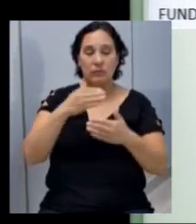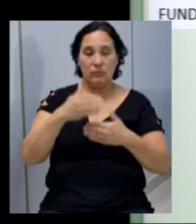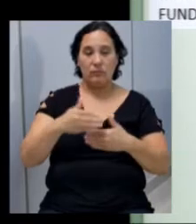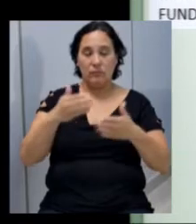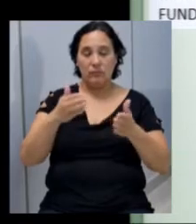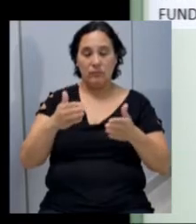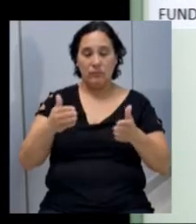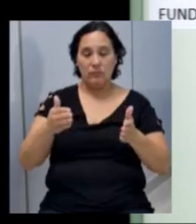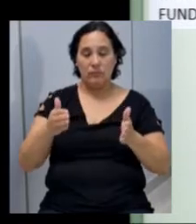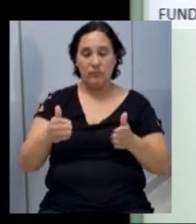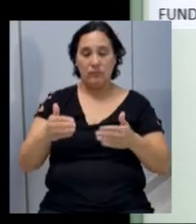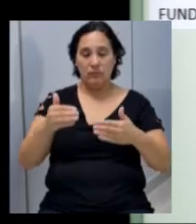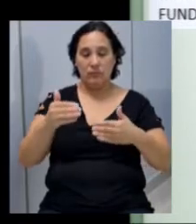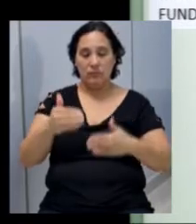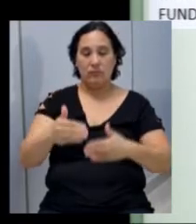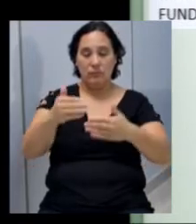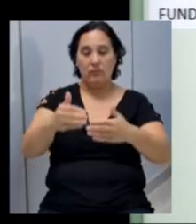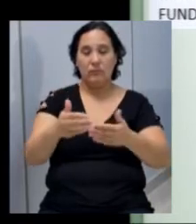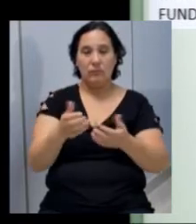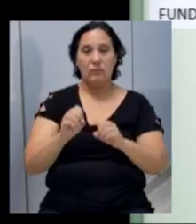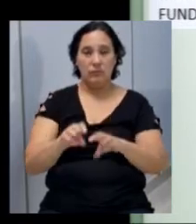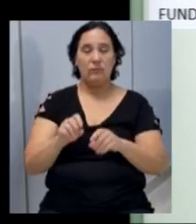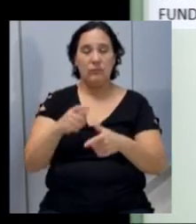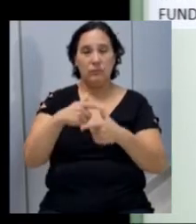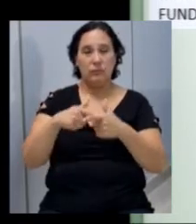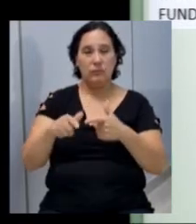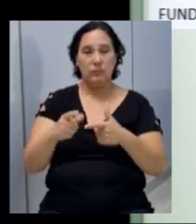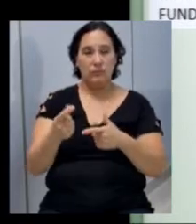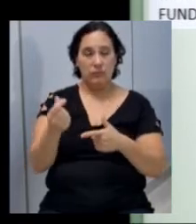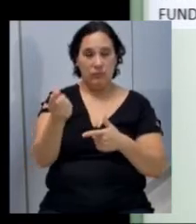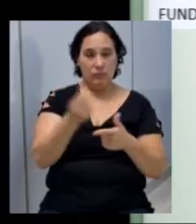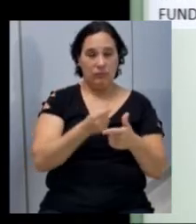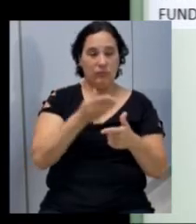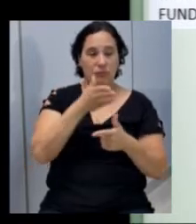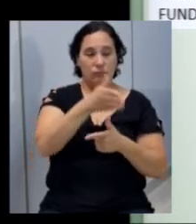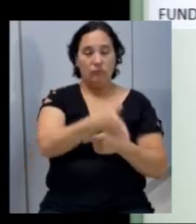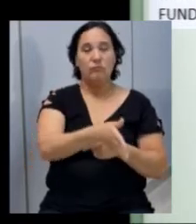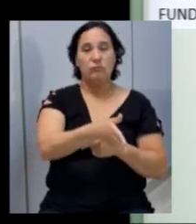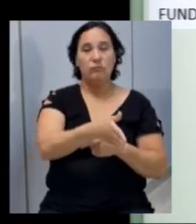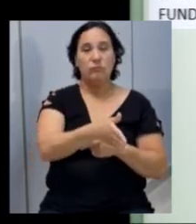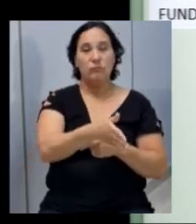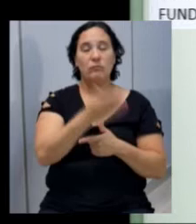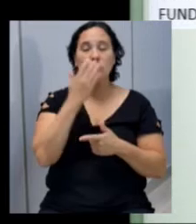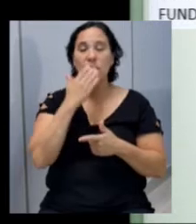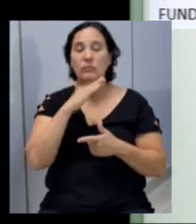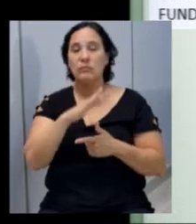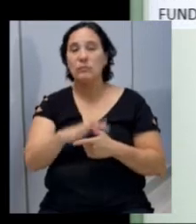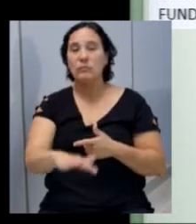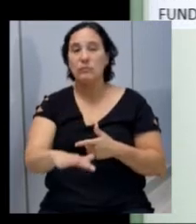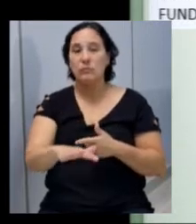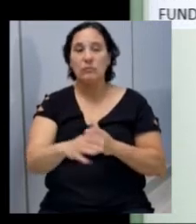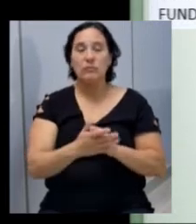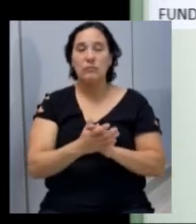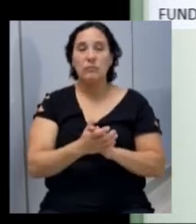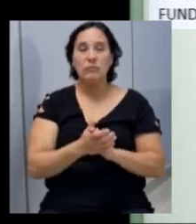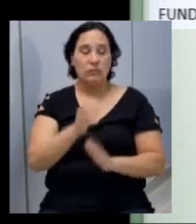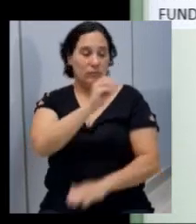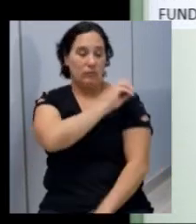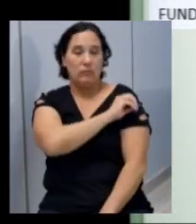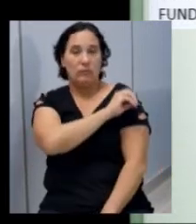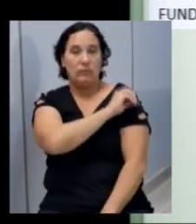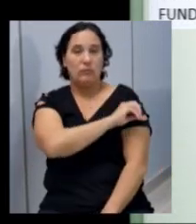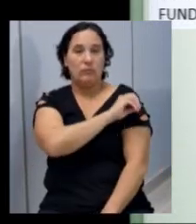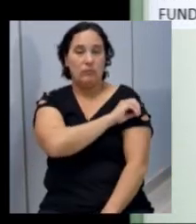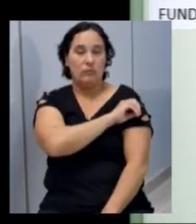é o sistema de informações que nós temos que dividir o valor destinado para crianças de creche e pré